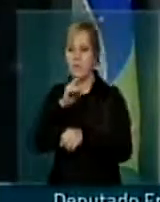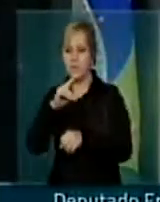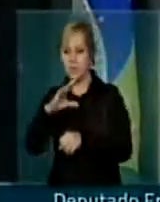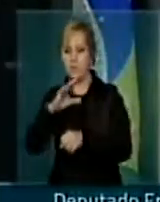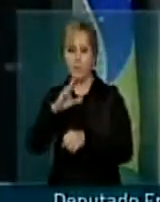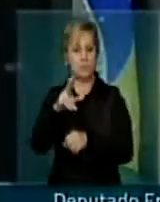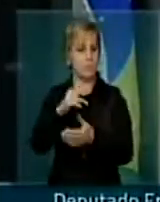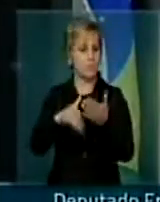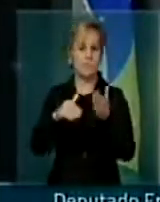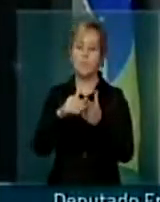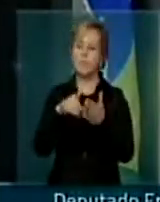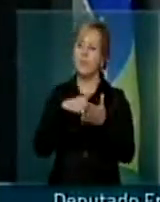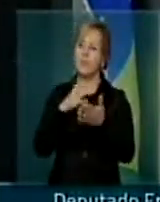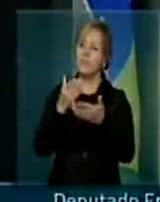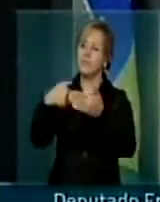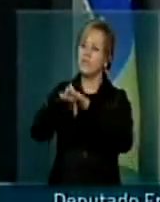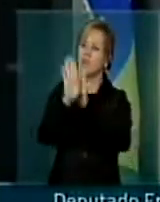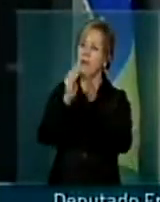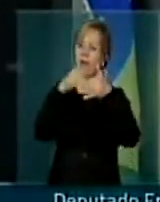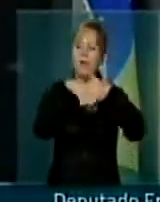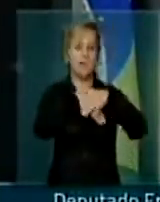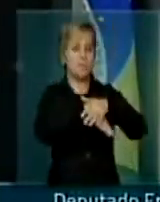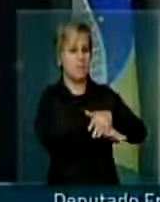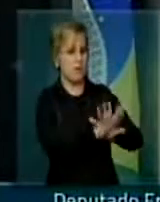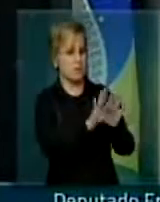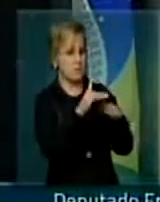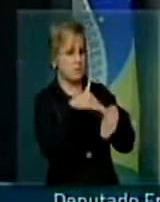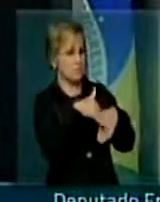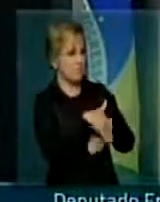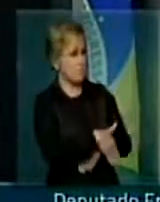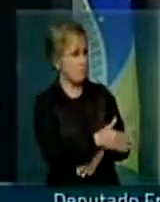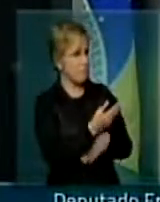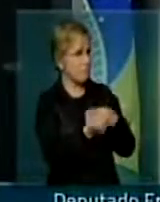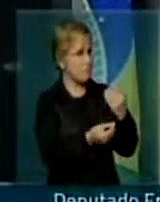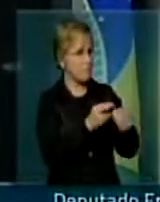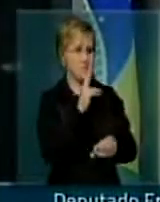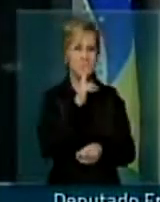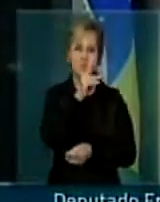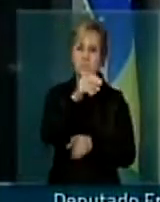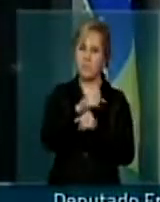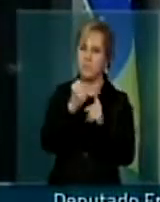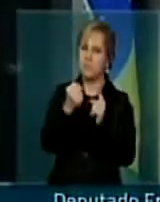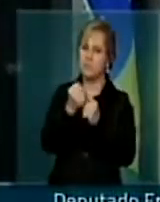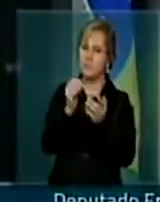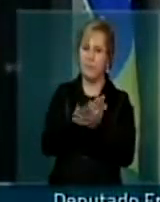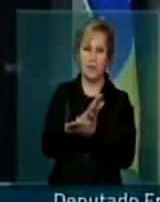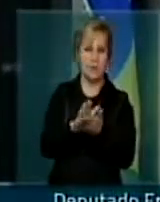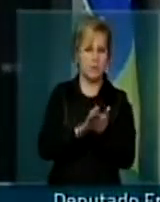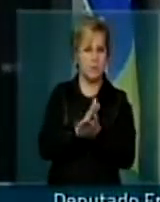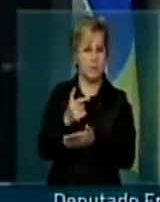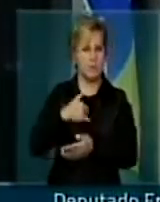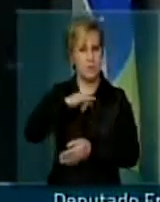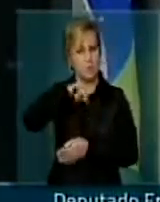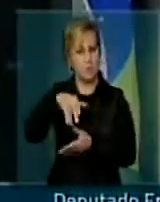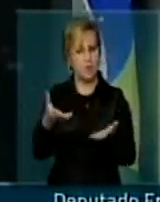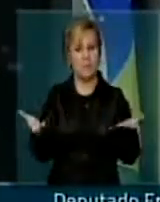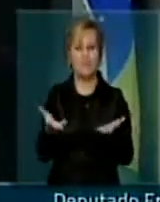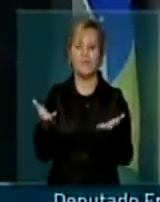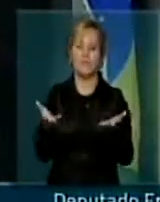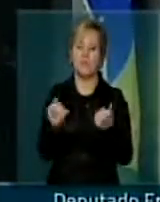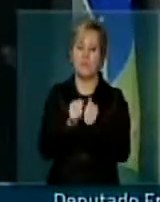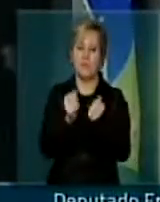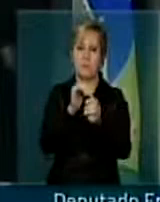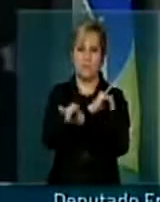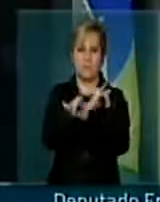morrem ali, ficam dormitando ali e a gente fica sem dar respostas objetivas à sociedade. Aproveito e sejam companheiros e